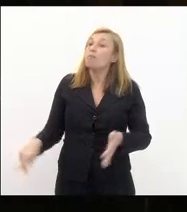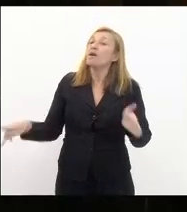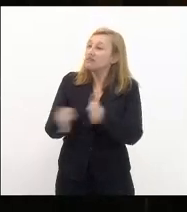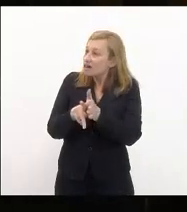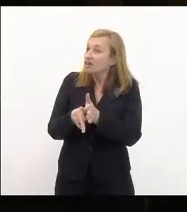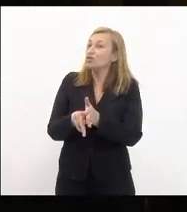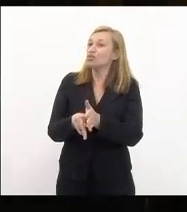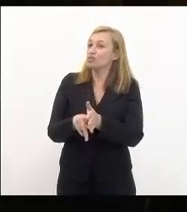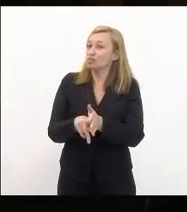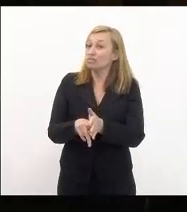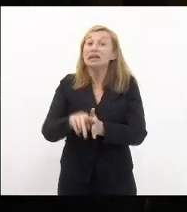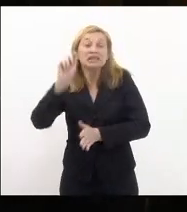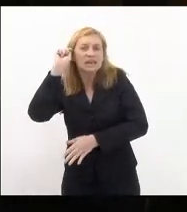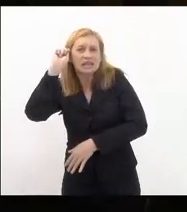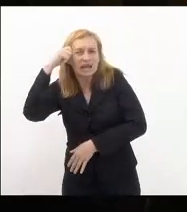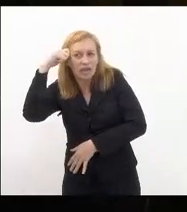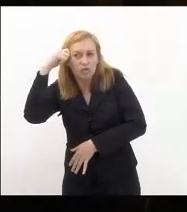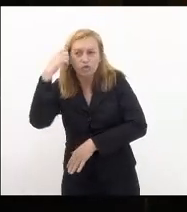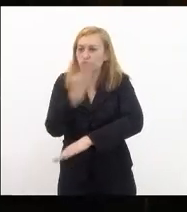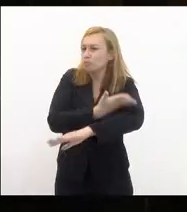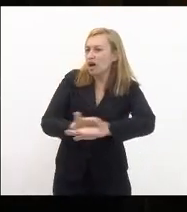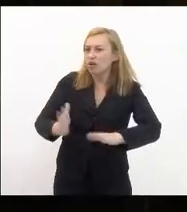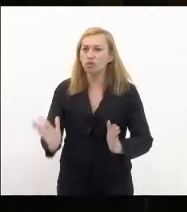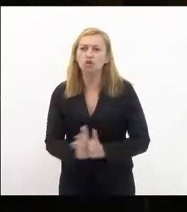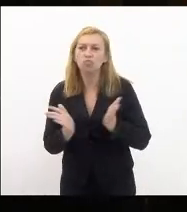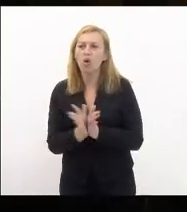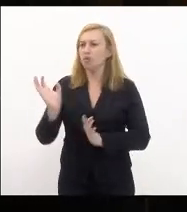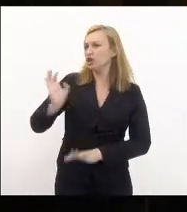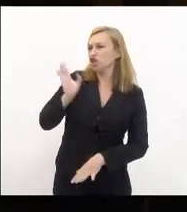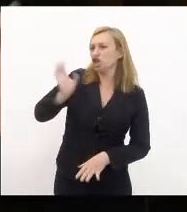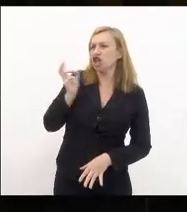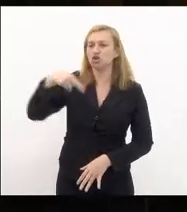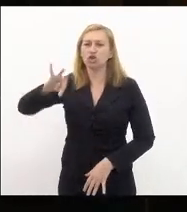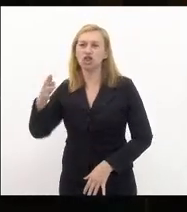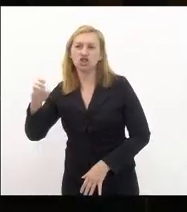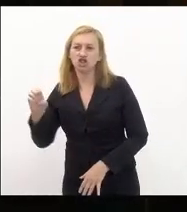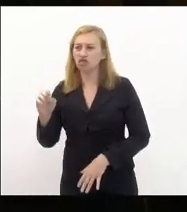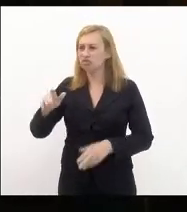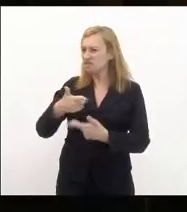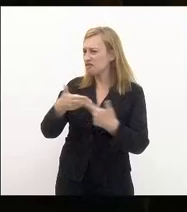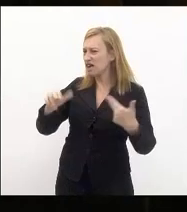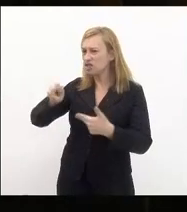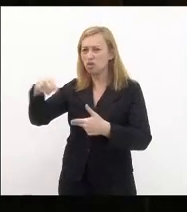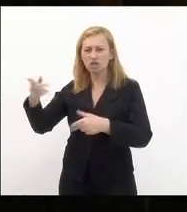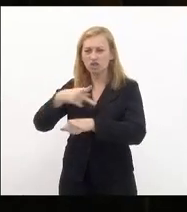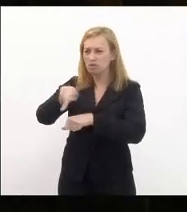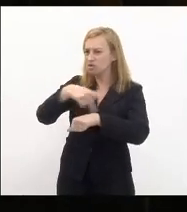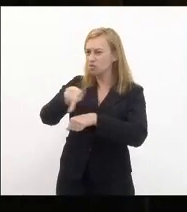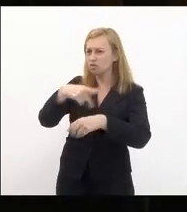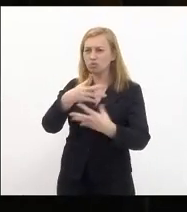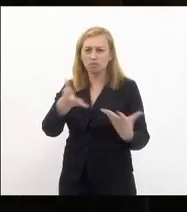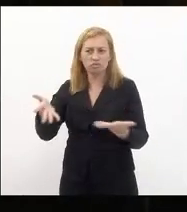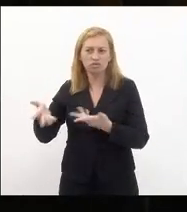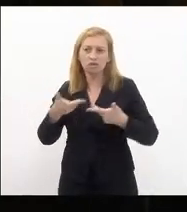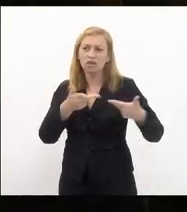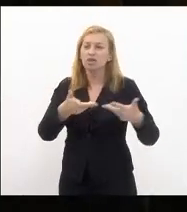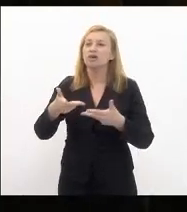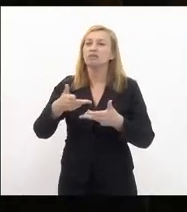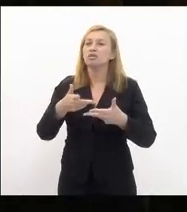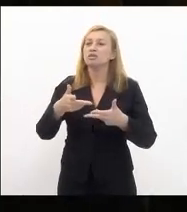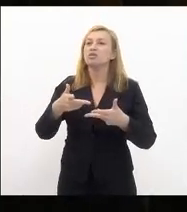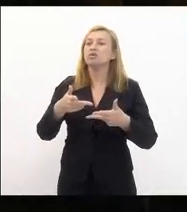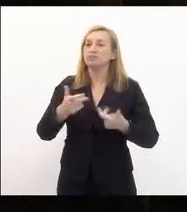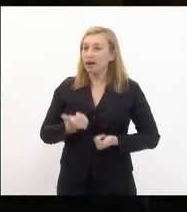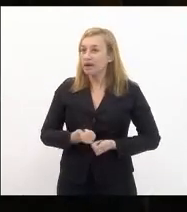pessoas estão negros brancos pobres ricos nordestinos sulistas gente de todo tipo então essa